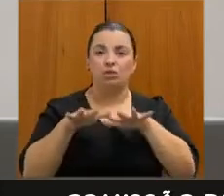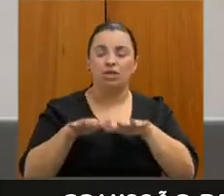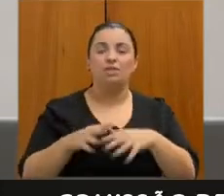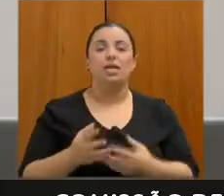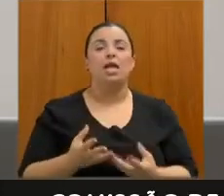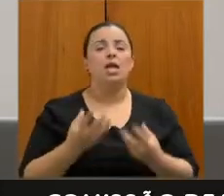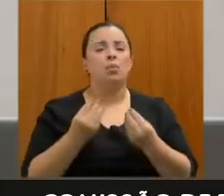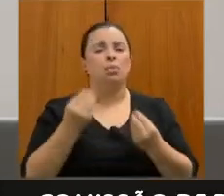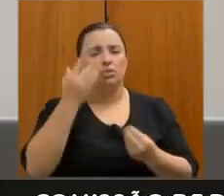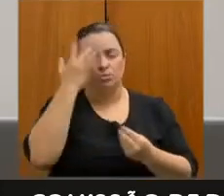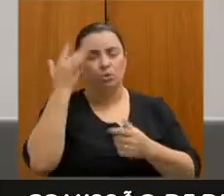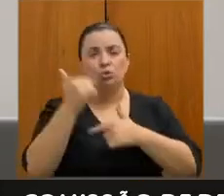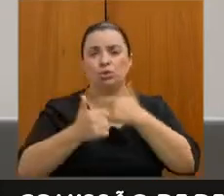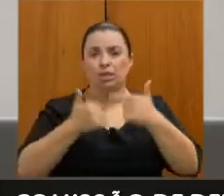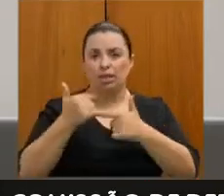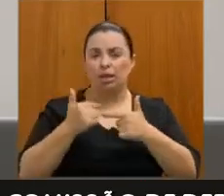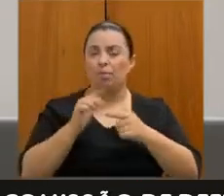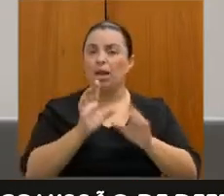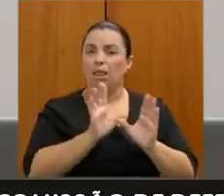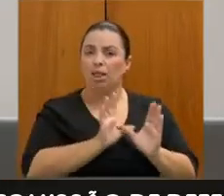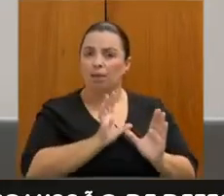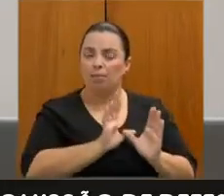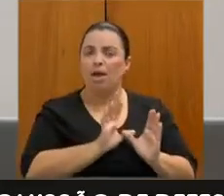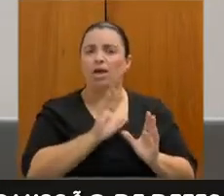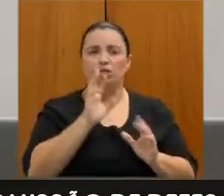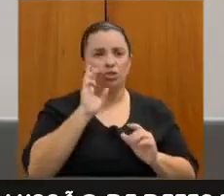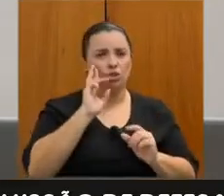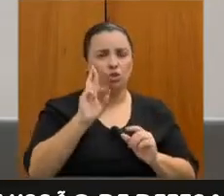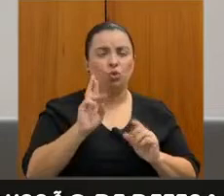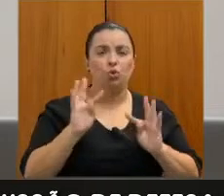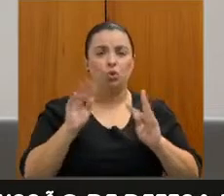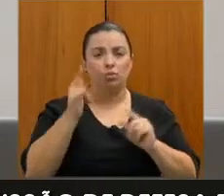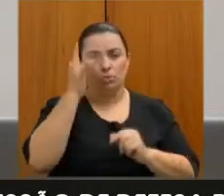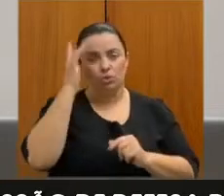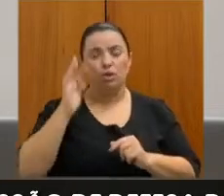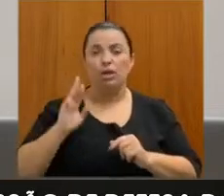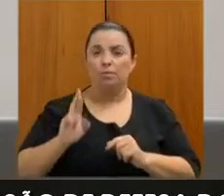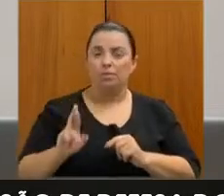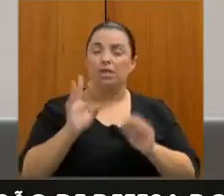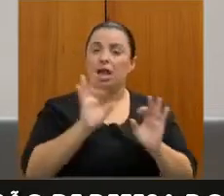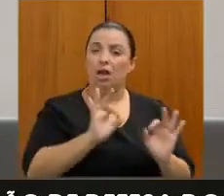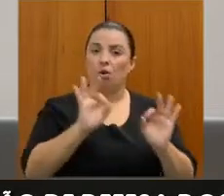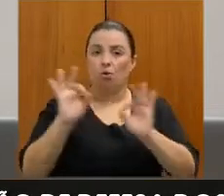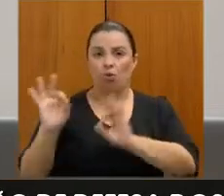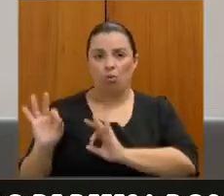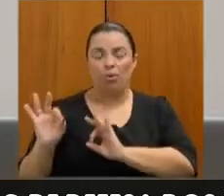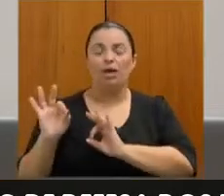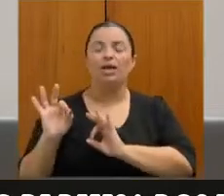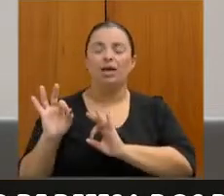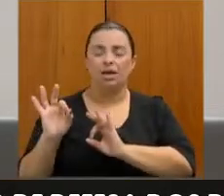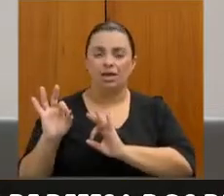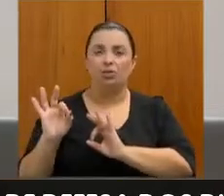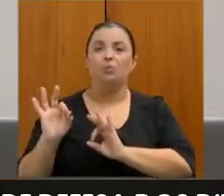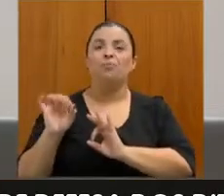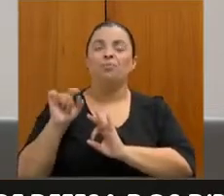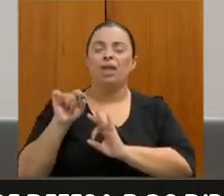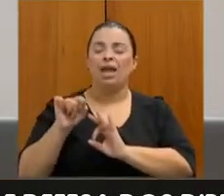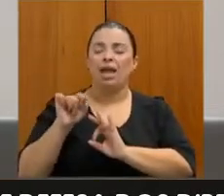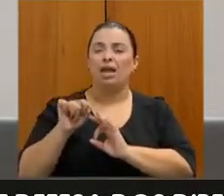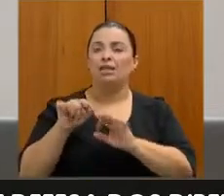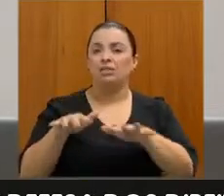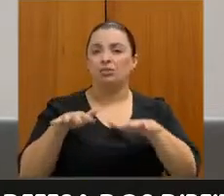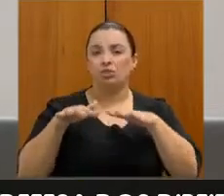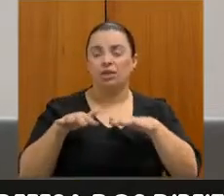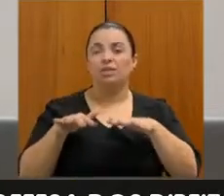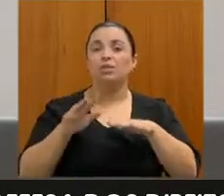APAES, nossos representantes das APAES acompanhando essa audiência pelo portal, pela TV Assembleia. Eu